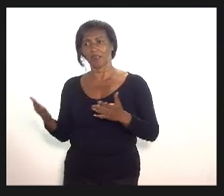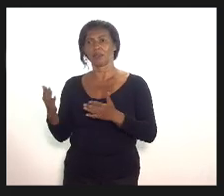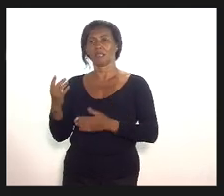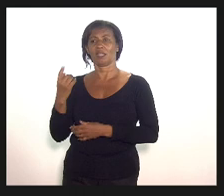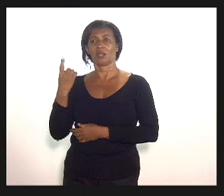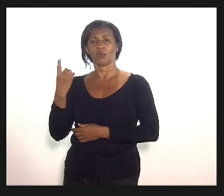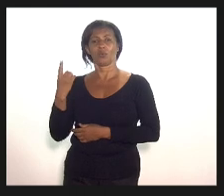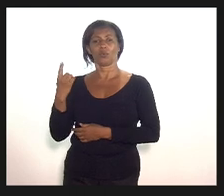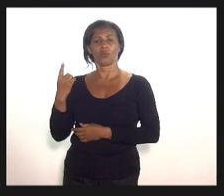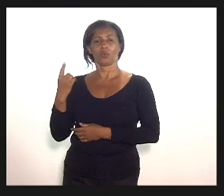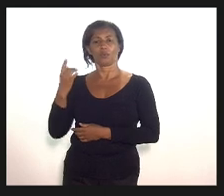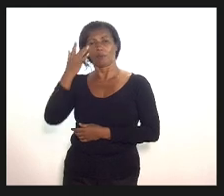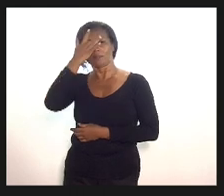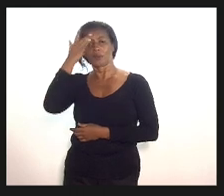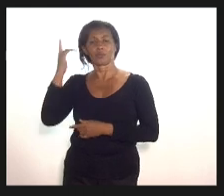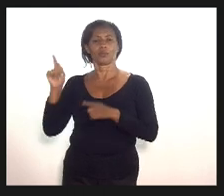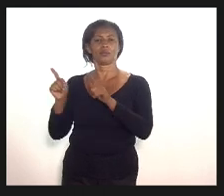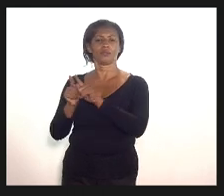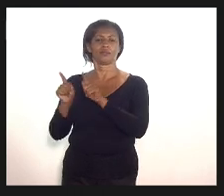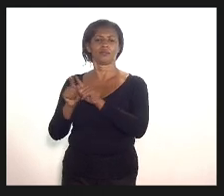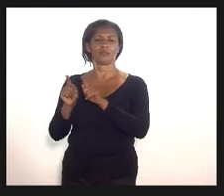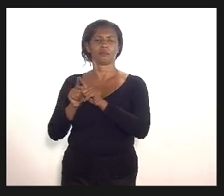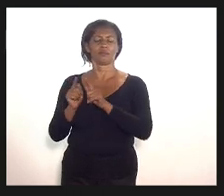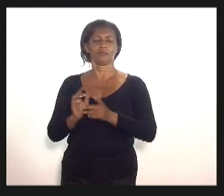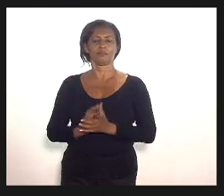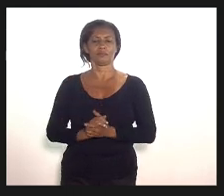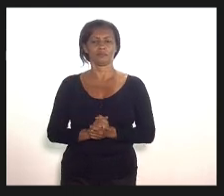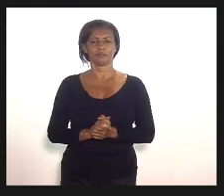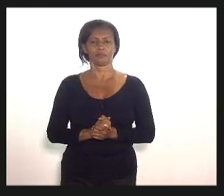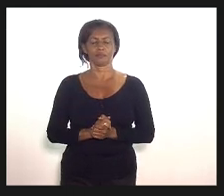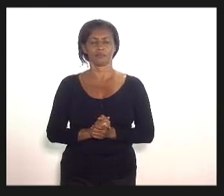um minutinho Valdeck está aberto o áudio